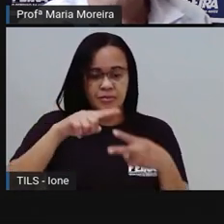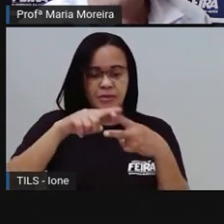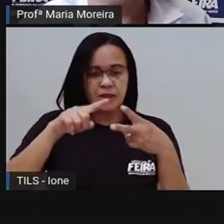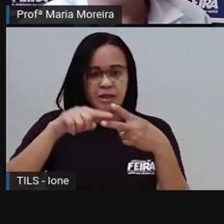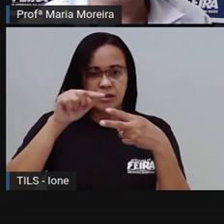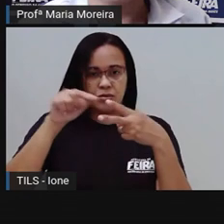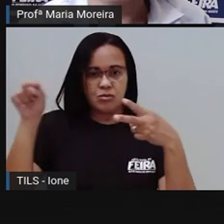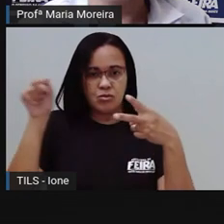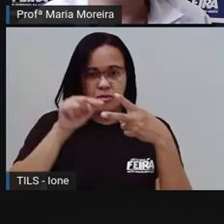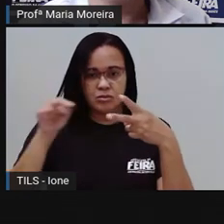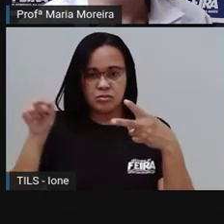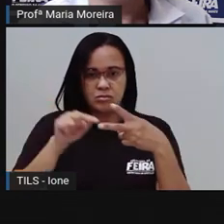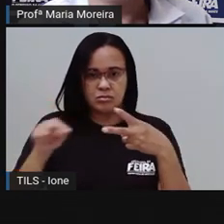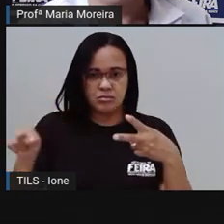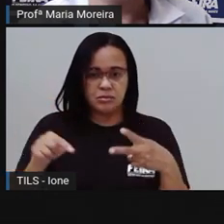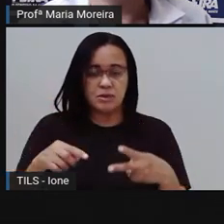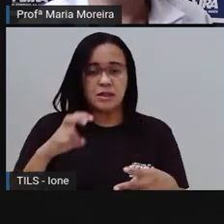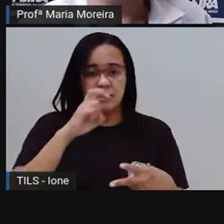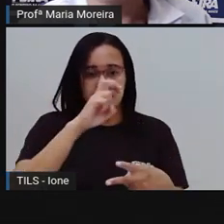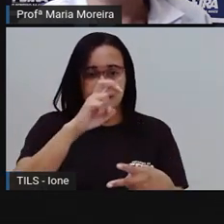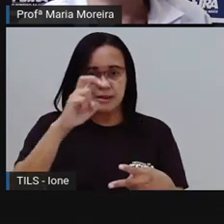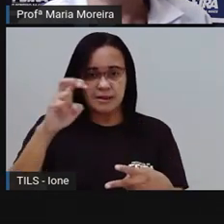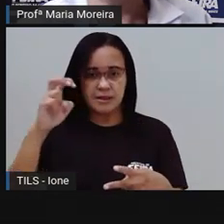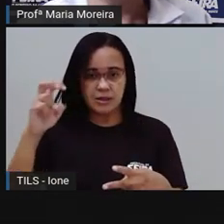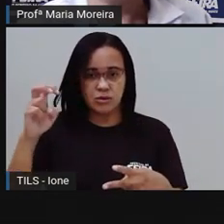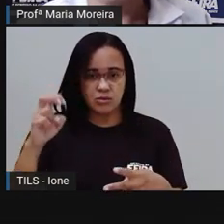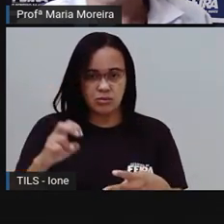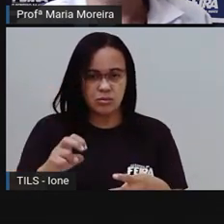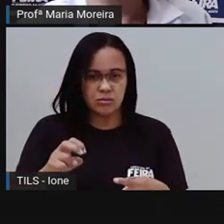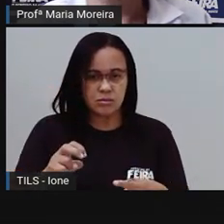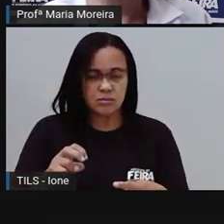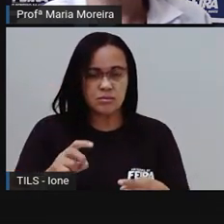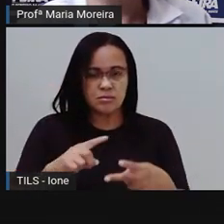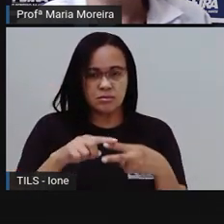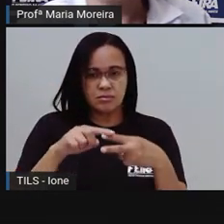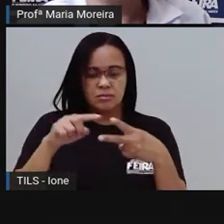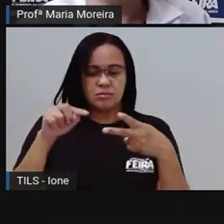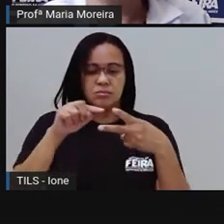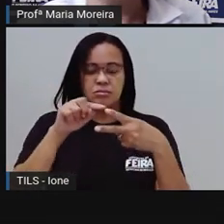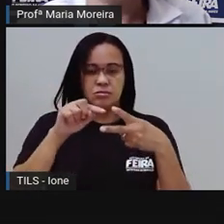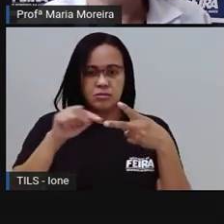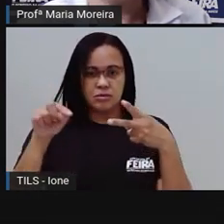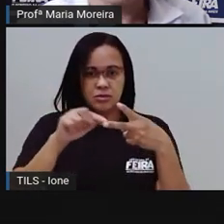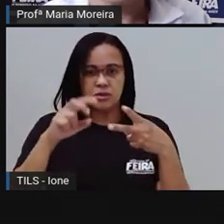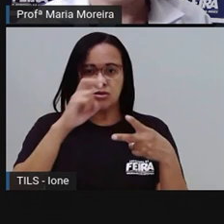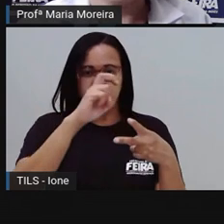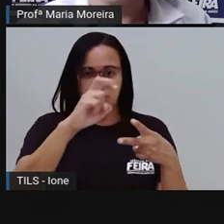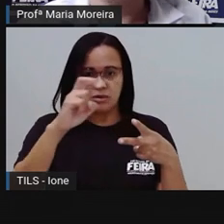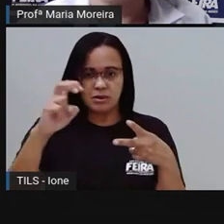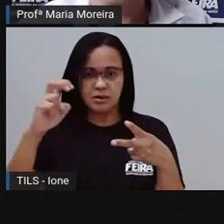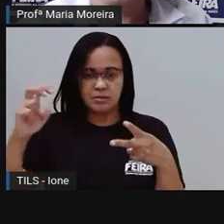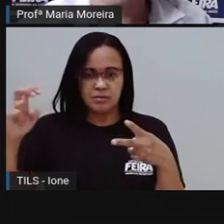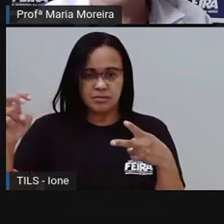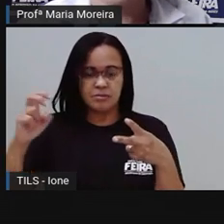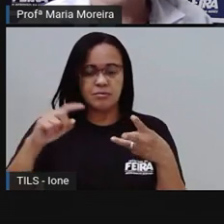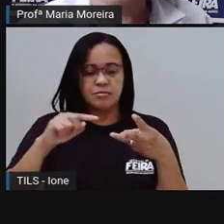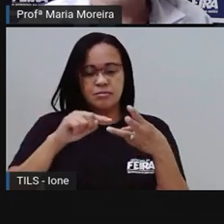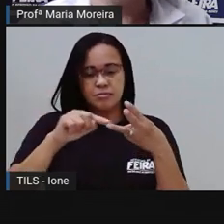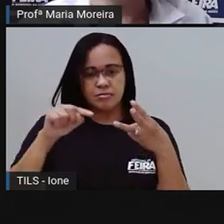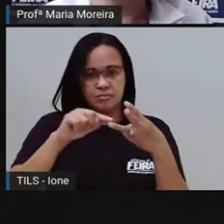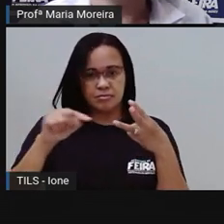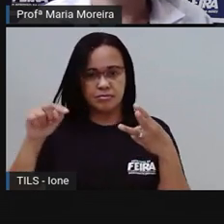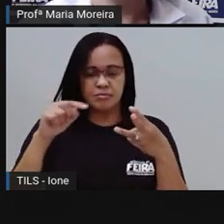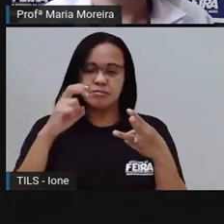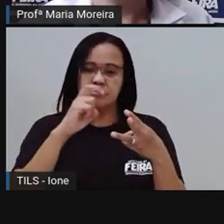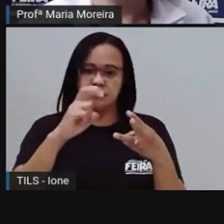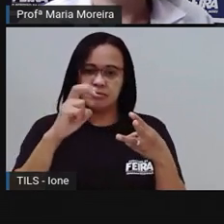Um, que são quatro. Dois, três, bombons, quatro, cinco, seis. Mais uma fileirinha, ó.